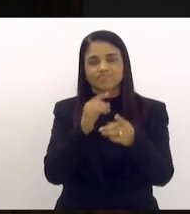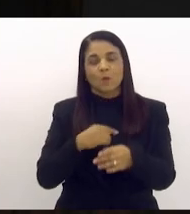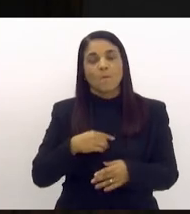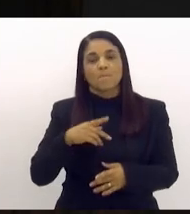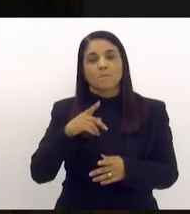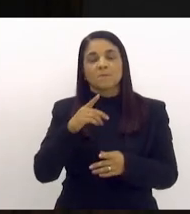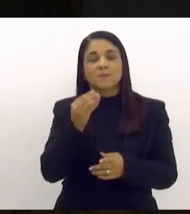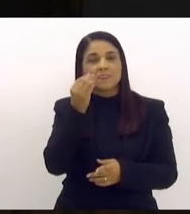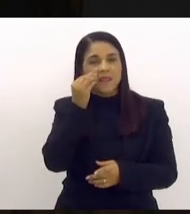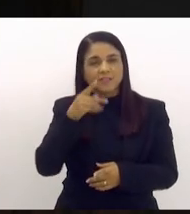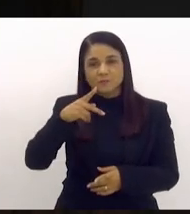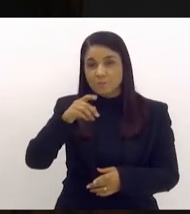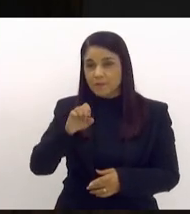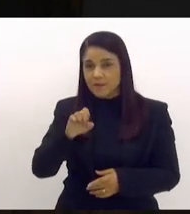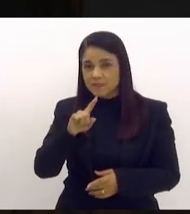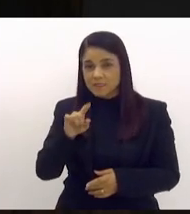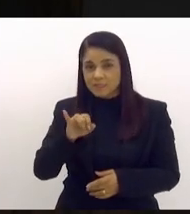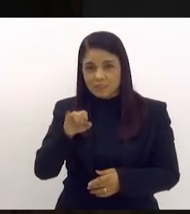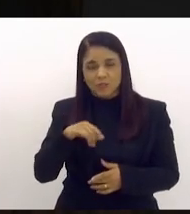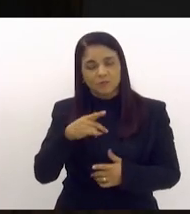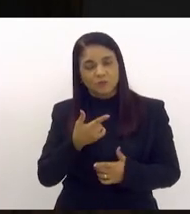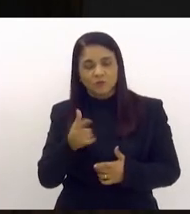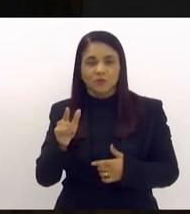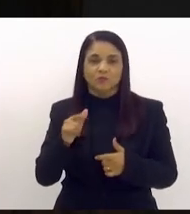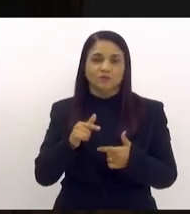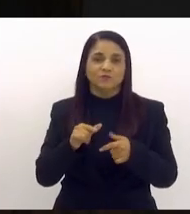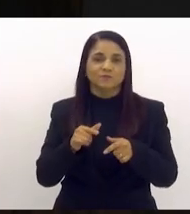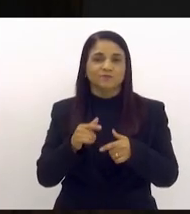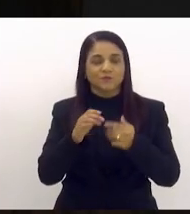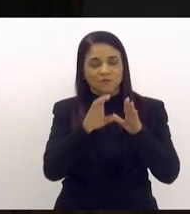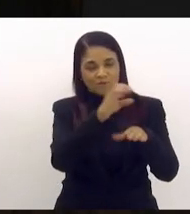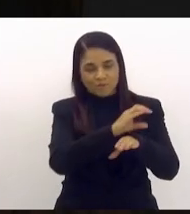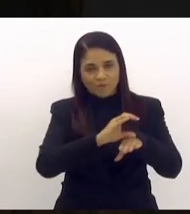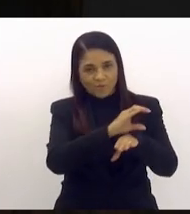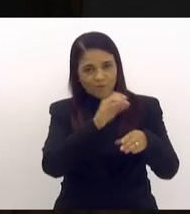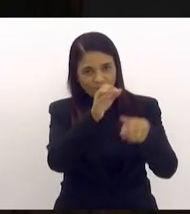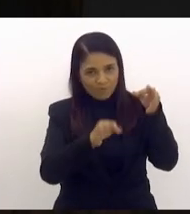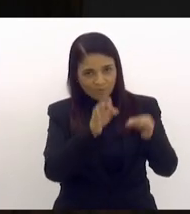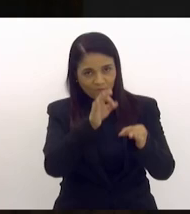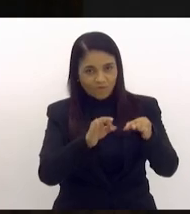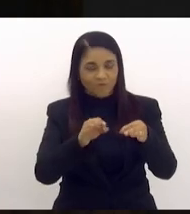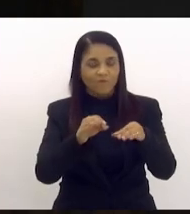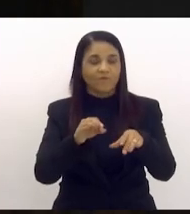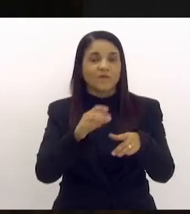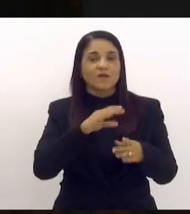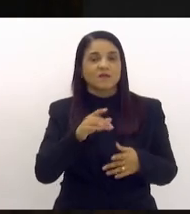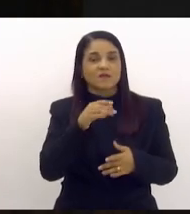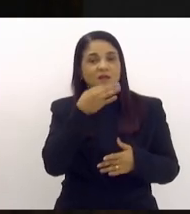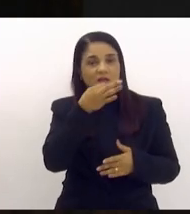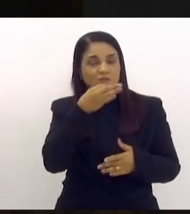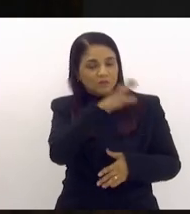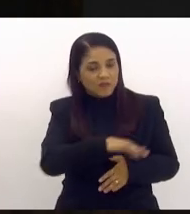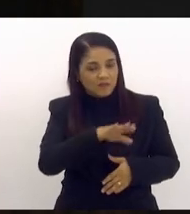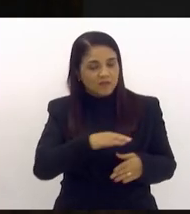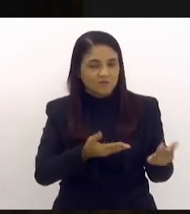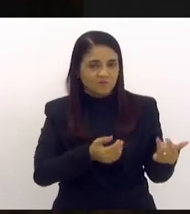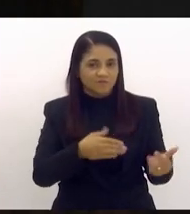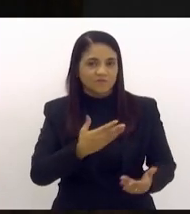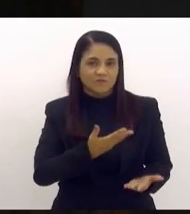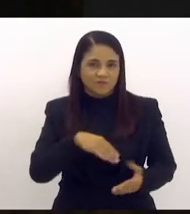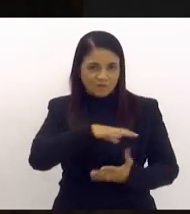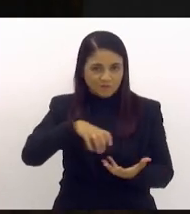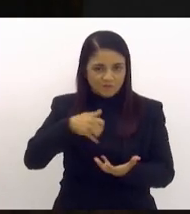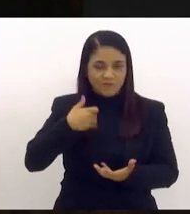pezinho e das outras providências, pareceres das comissões. Constituição e justiça pela juridicidade, assuntos à criança, adolescente ou idoso favorável,